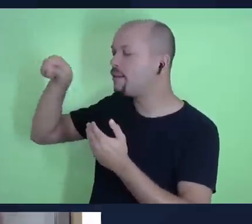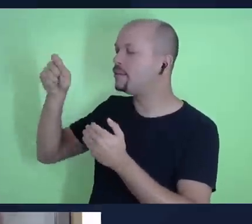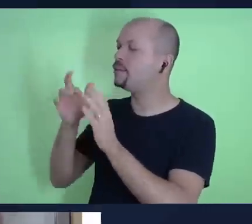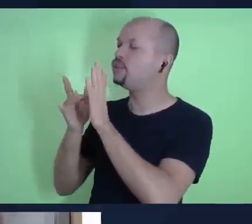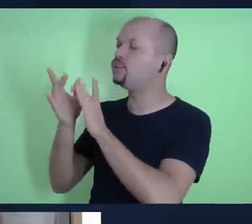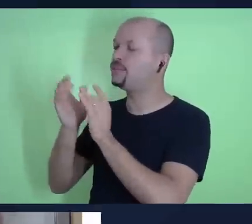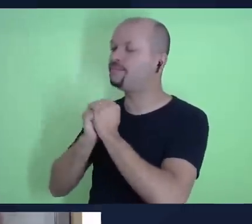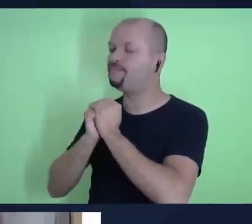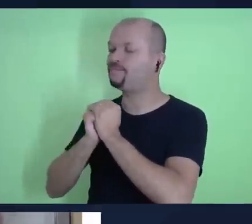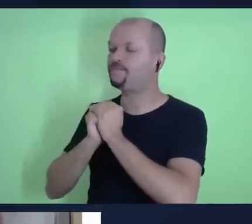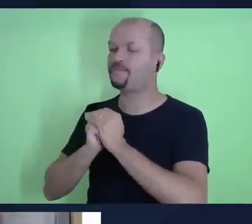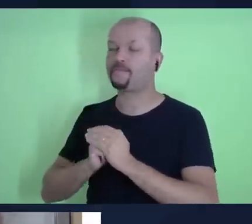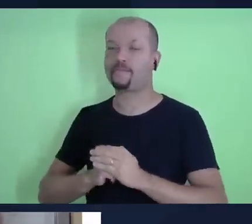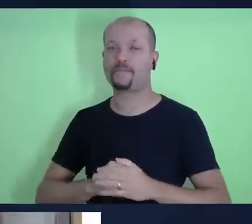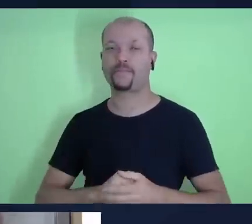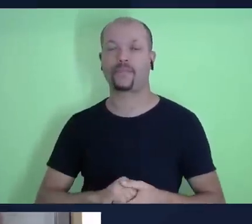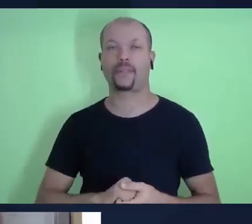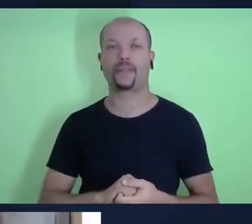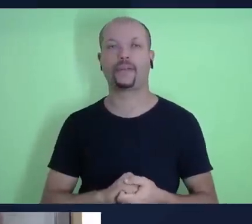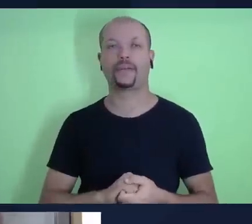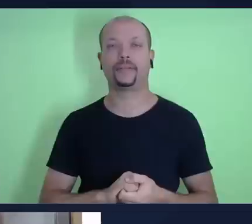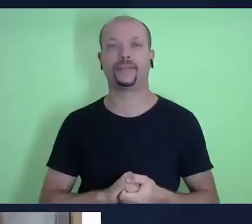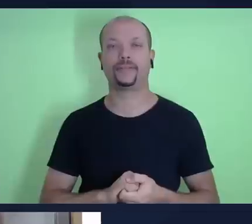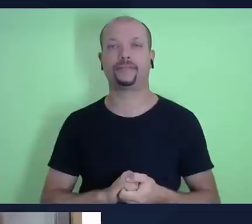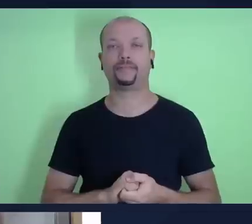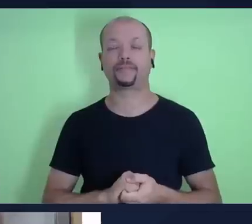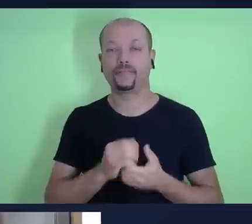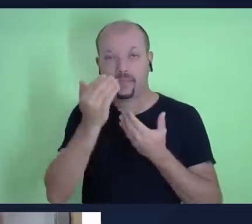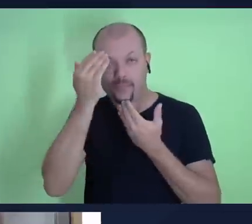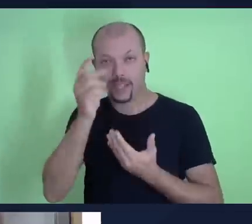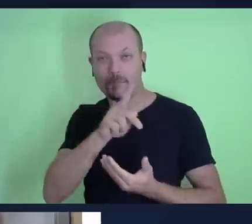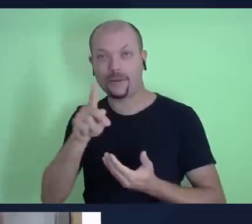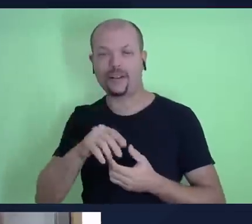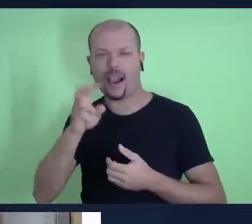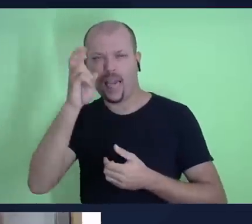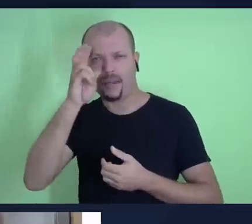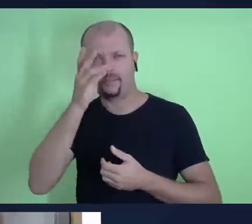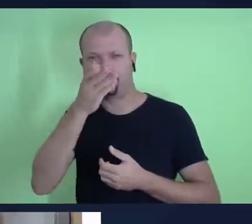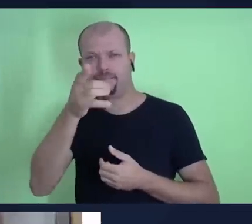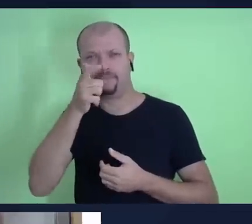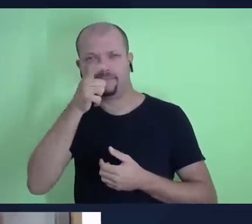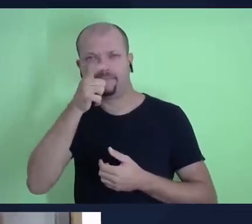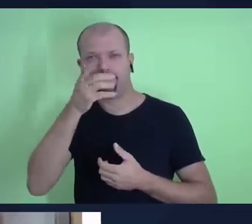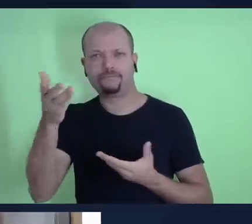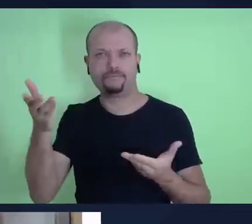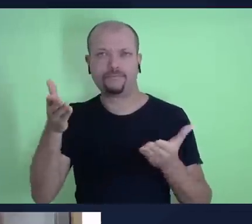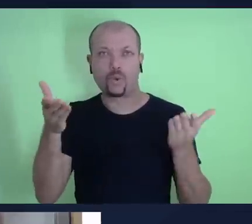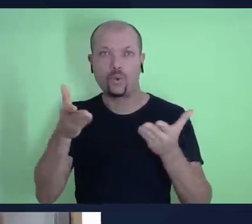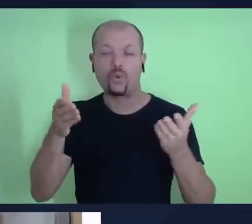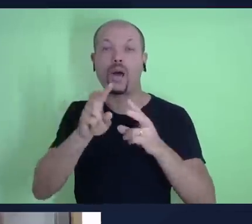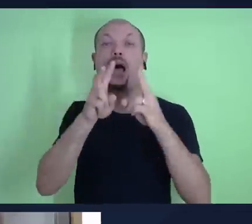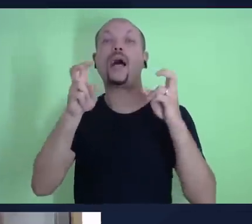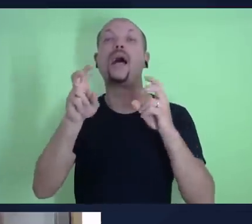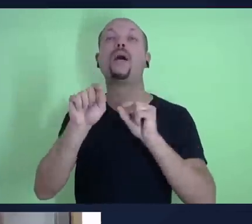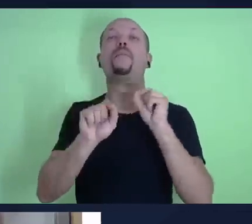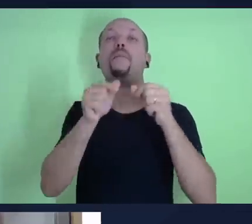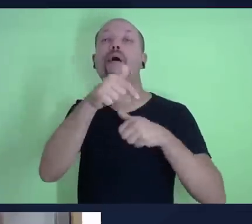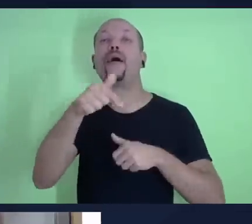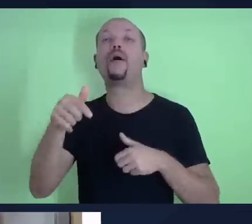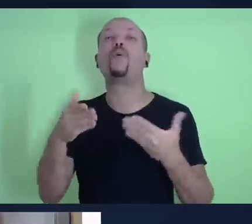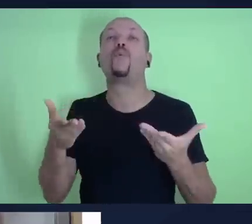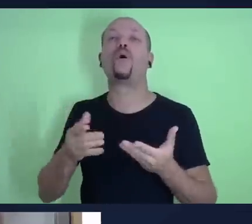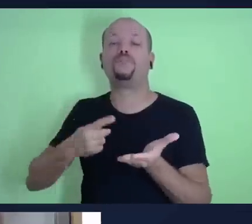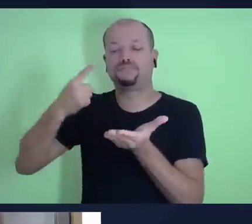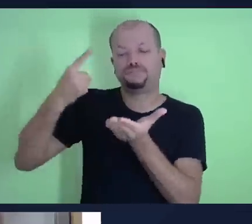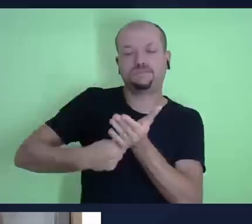Amém. Amém. Obrigado, professor Everson. Então, relembrando você que está conosco, o tema desta semana é o Pacto